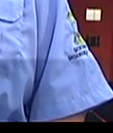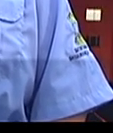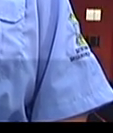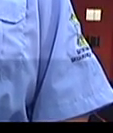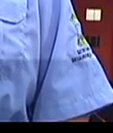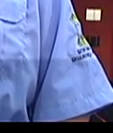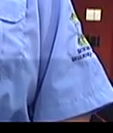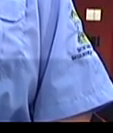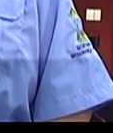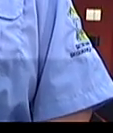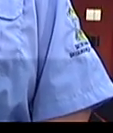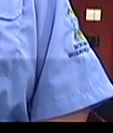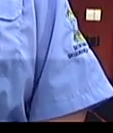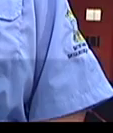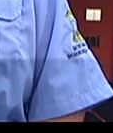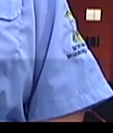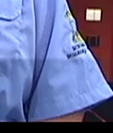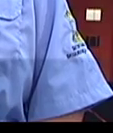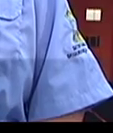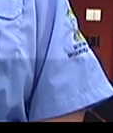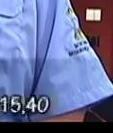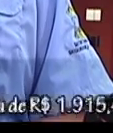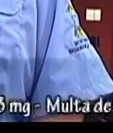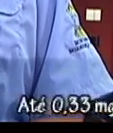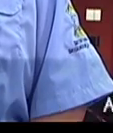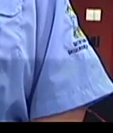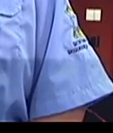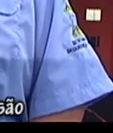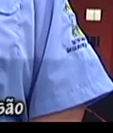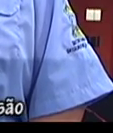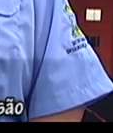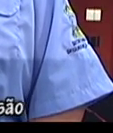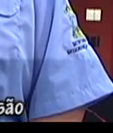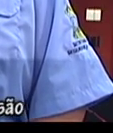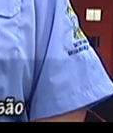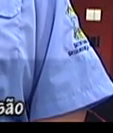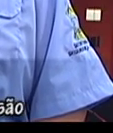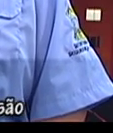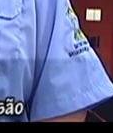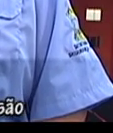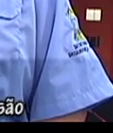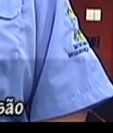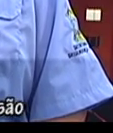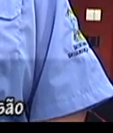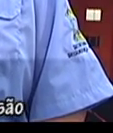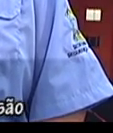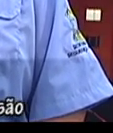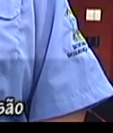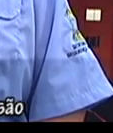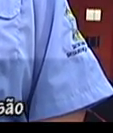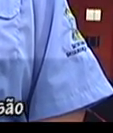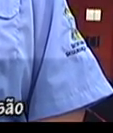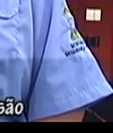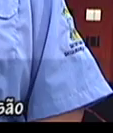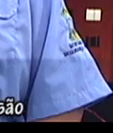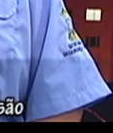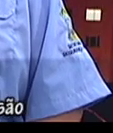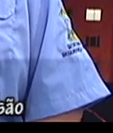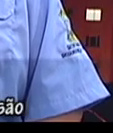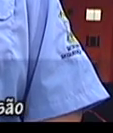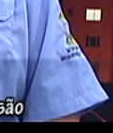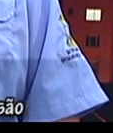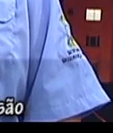um condutor habilitado para levar o seu veículo. E se ele fizer o teste e aparecer um índice superior a 0,33